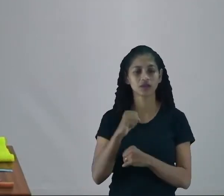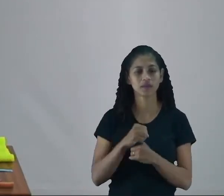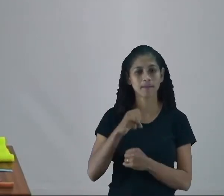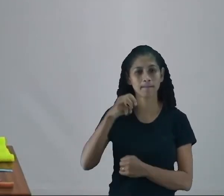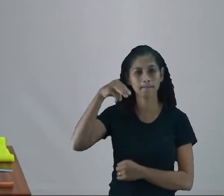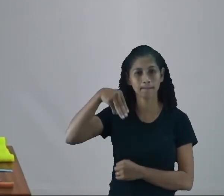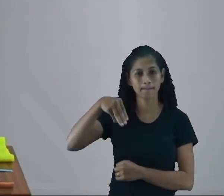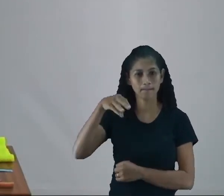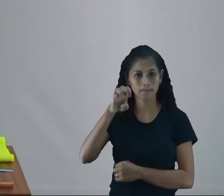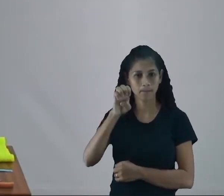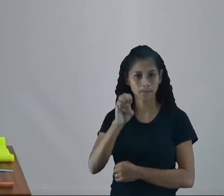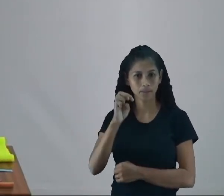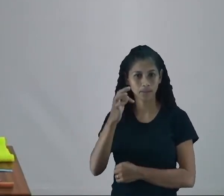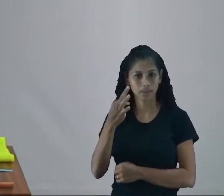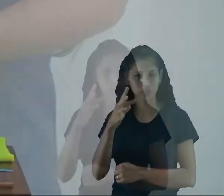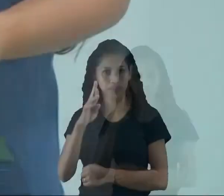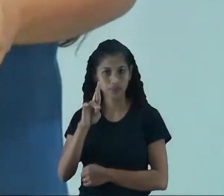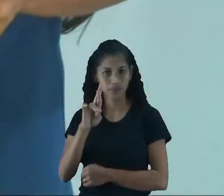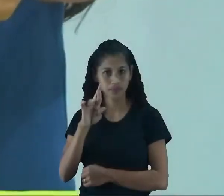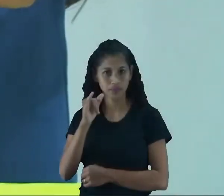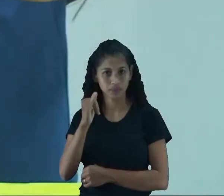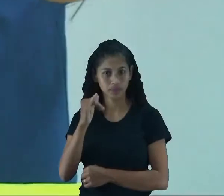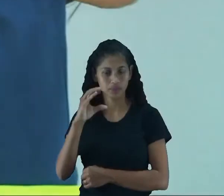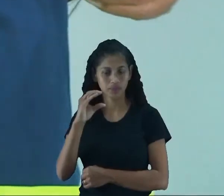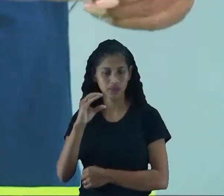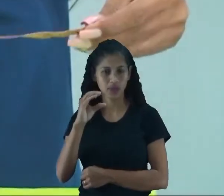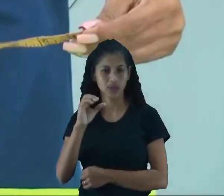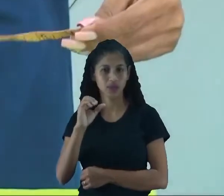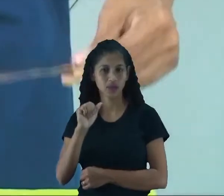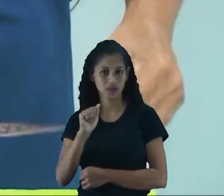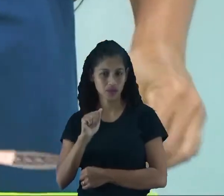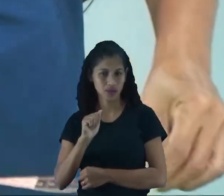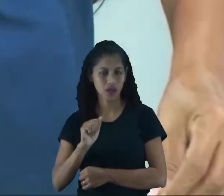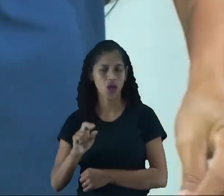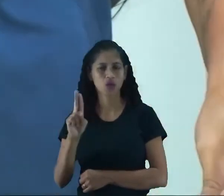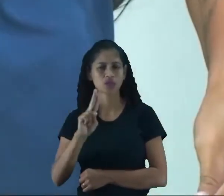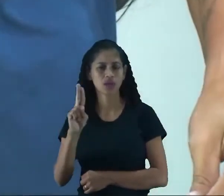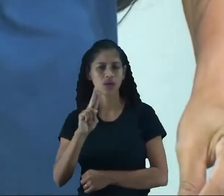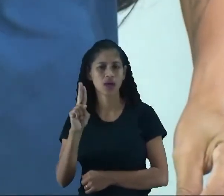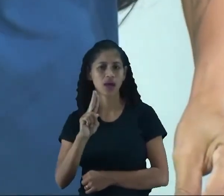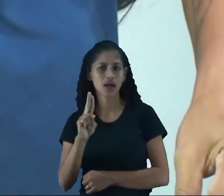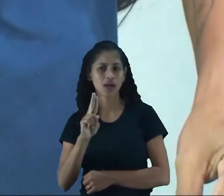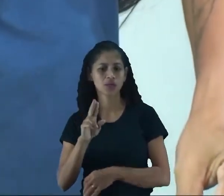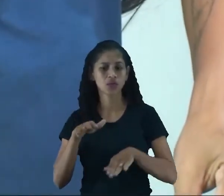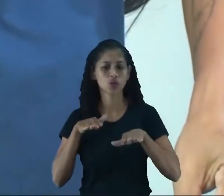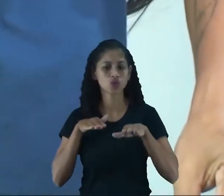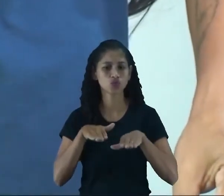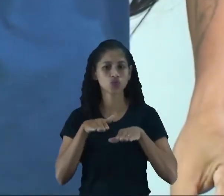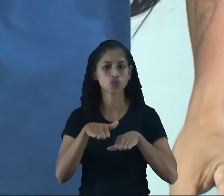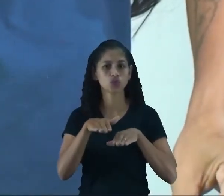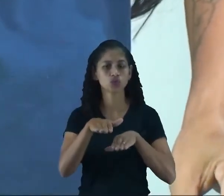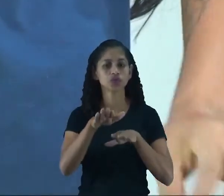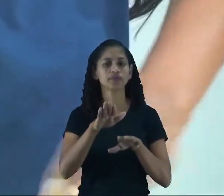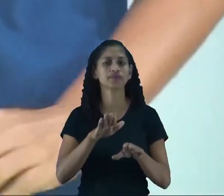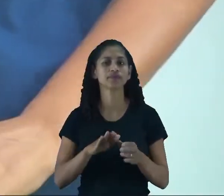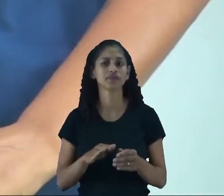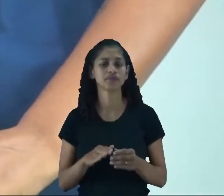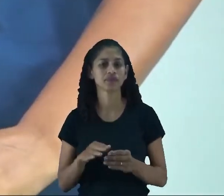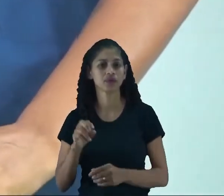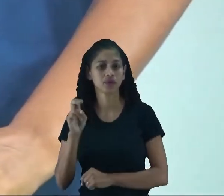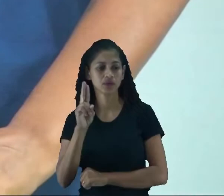utilizados pelas costureiras, né? Elas utilizam para medir aí o tamanho dos tecidos, né? Que elas vão